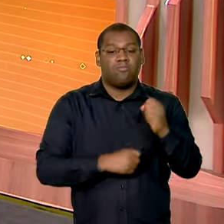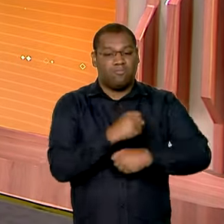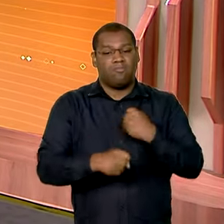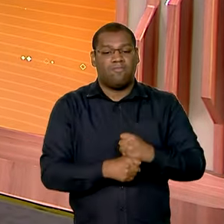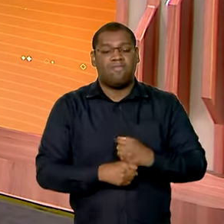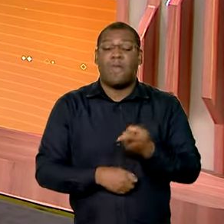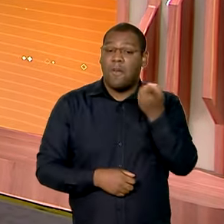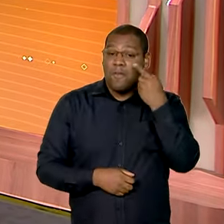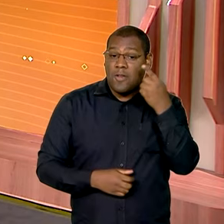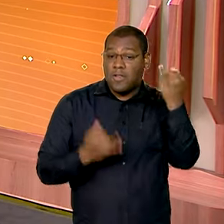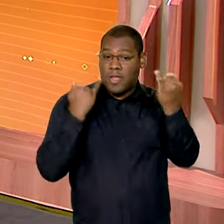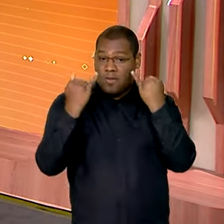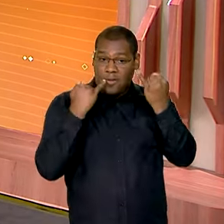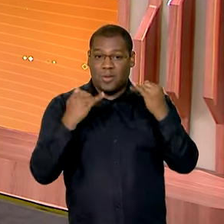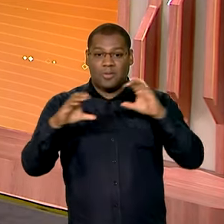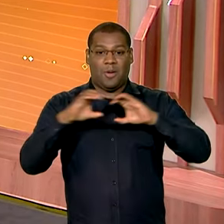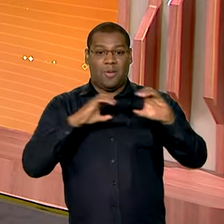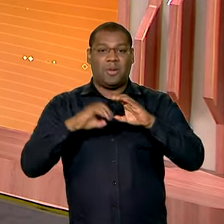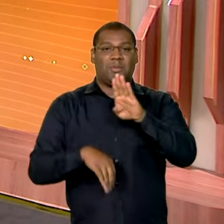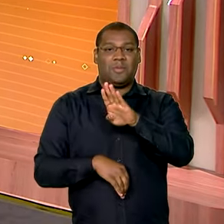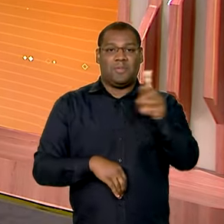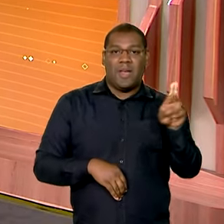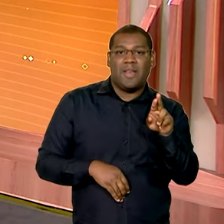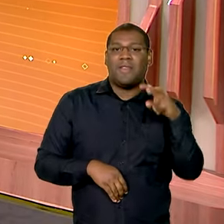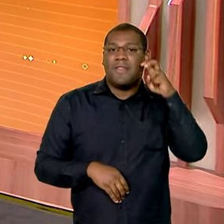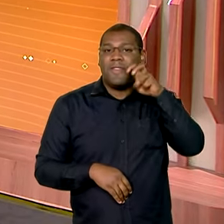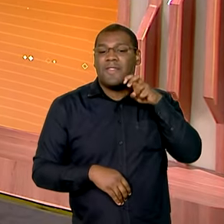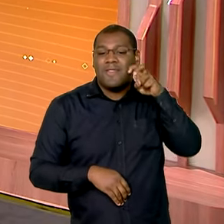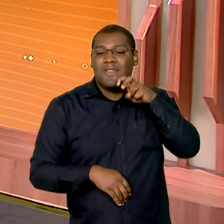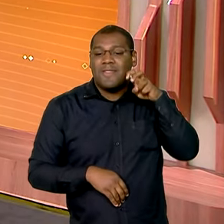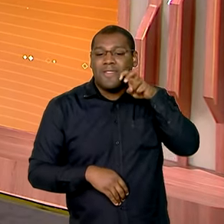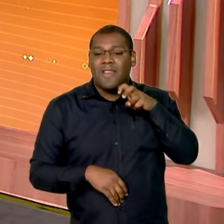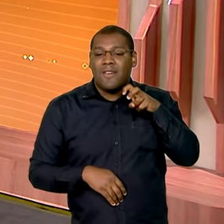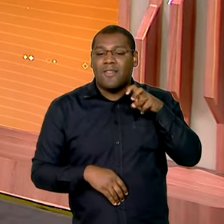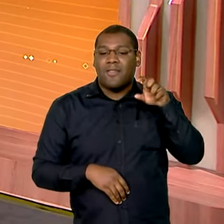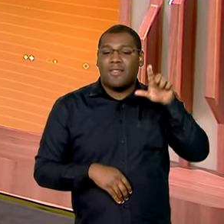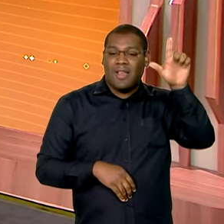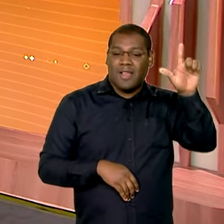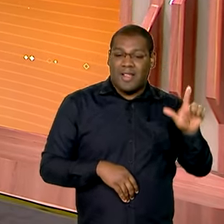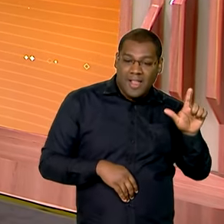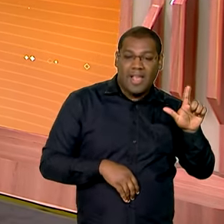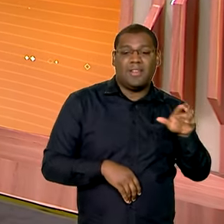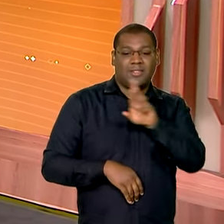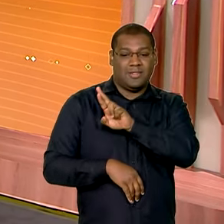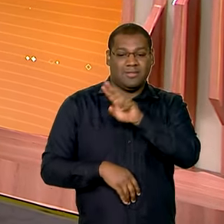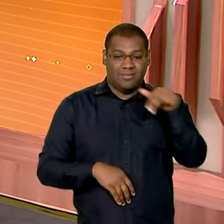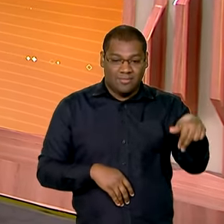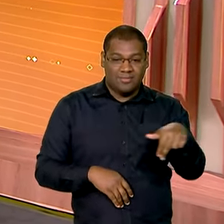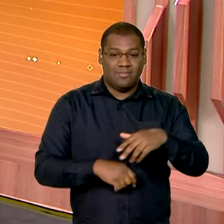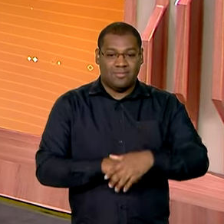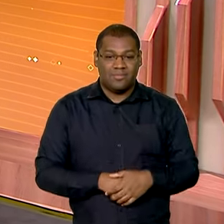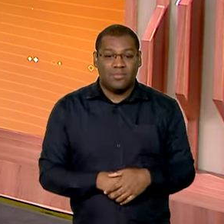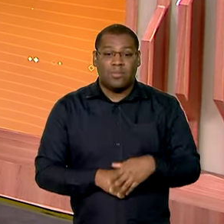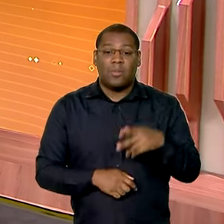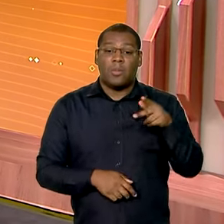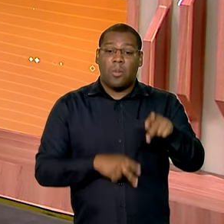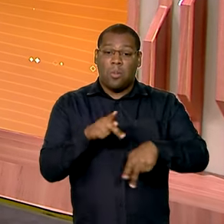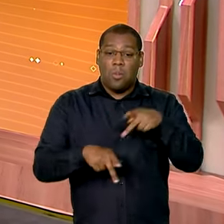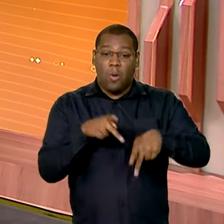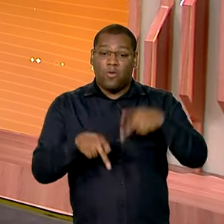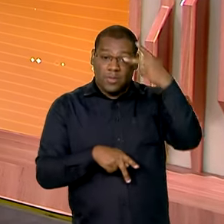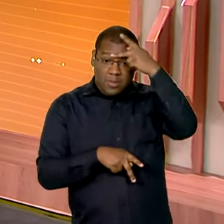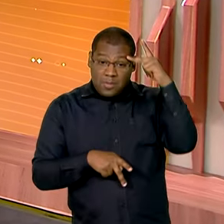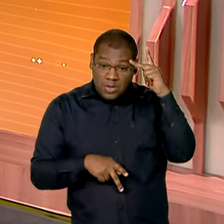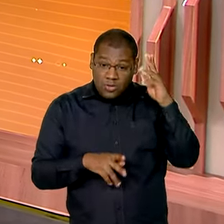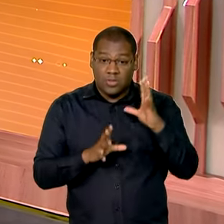as informações do Comunica BR Natal está localizado no extremo leste do estado tem 751 mil